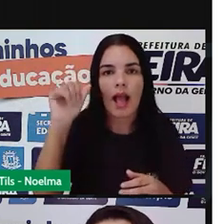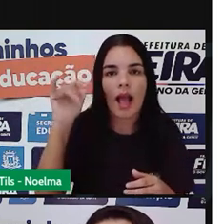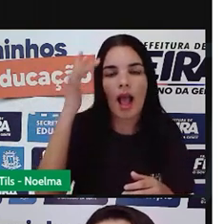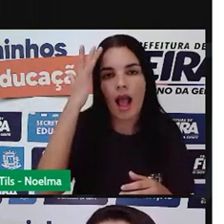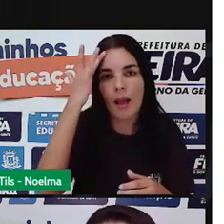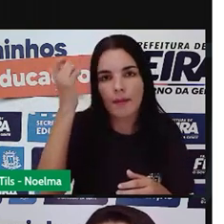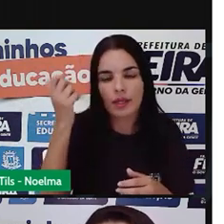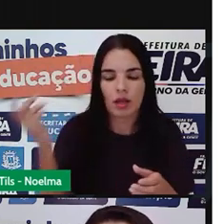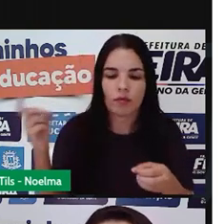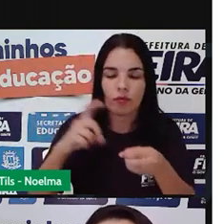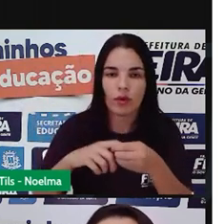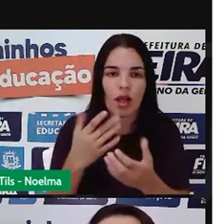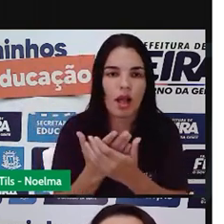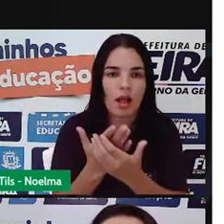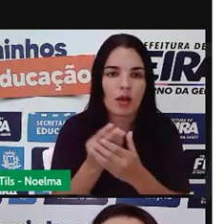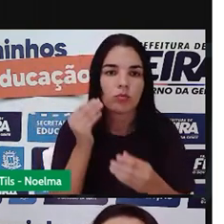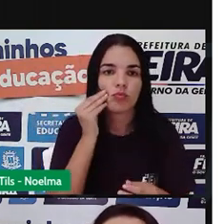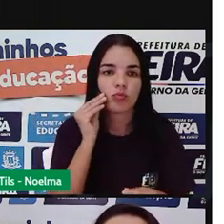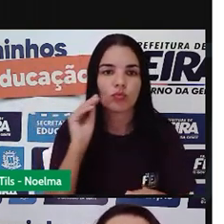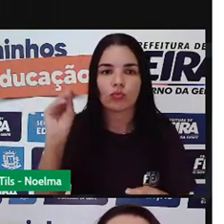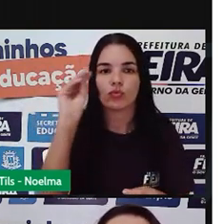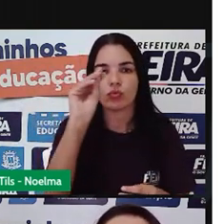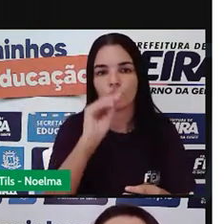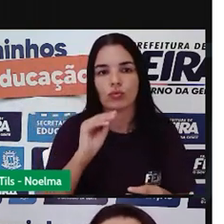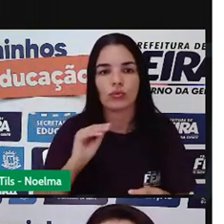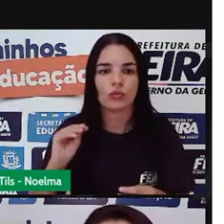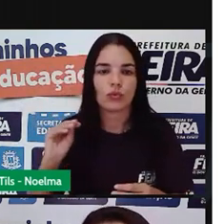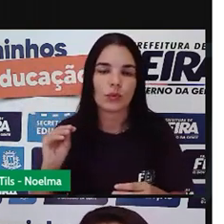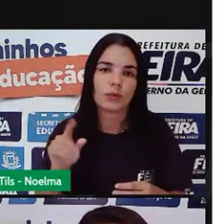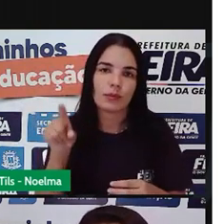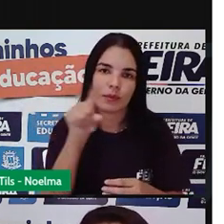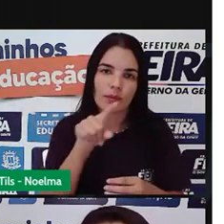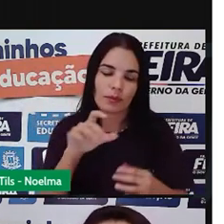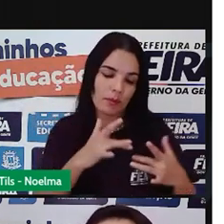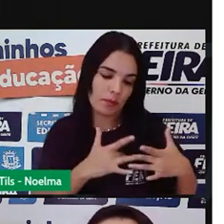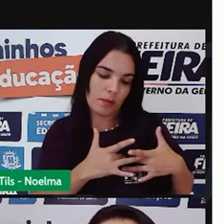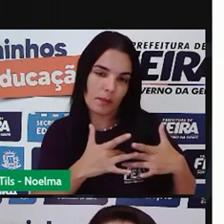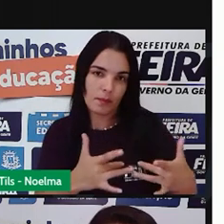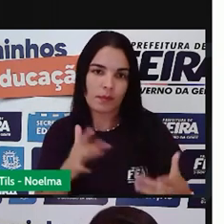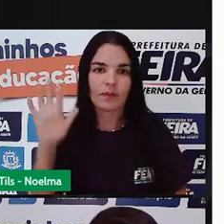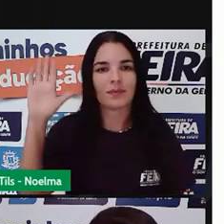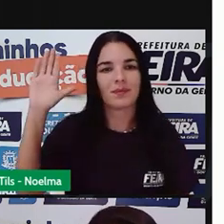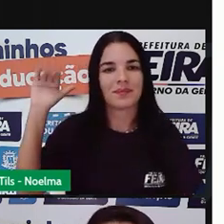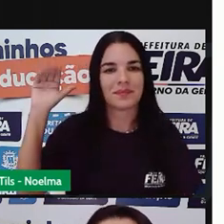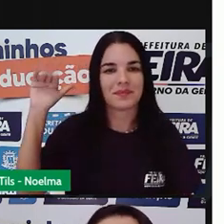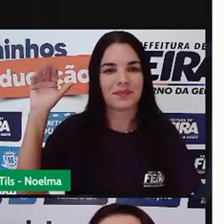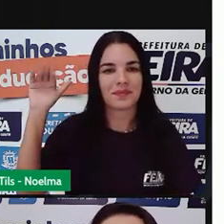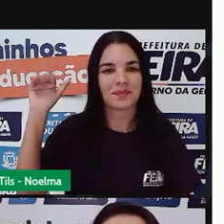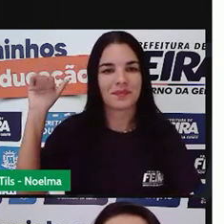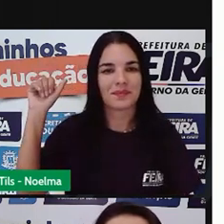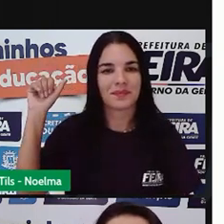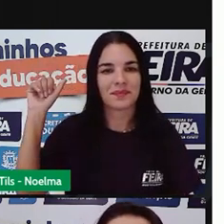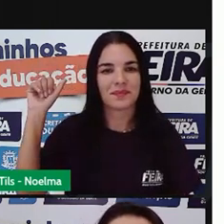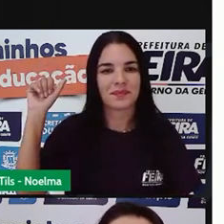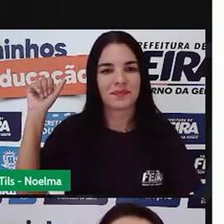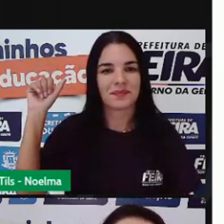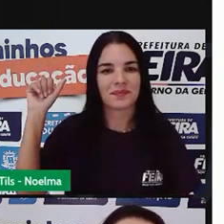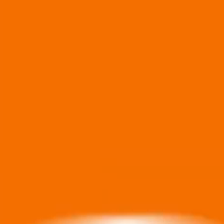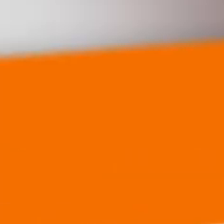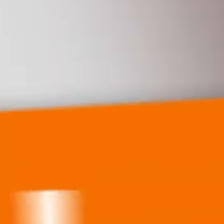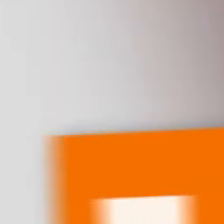a gente volta com mais uma aula beijinho no coração de cada um de vocês e até amanhã tchau tchau